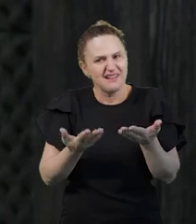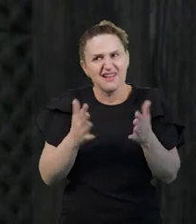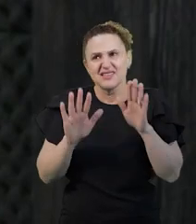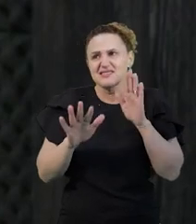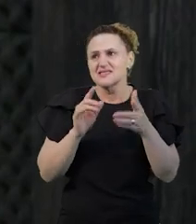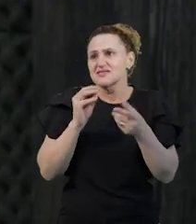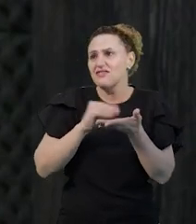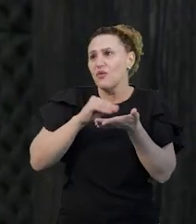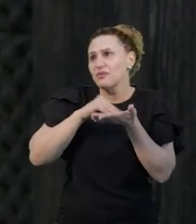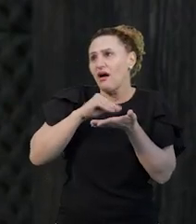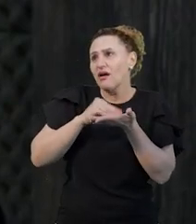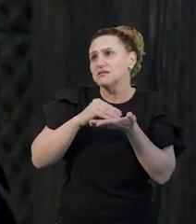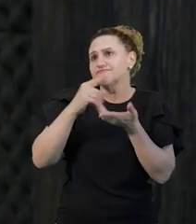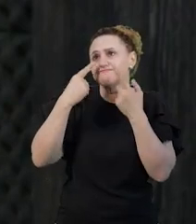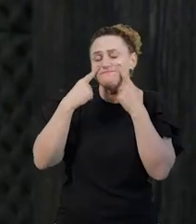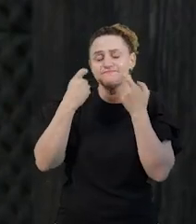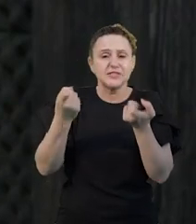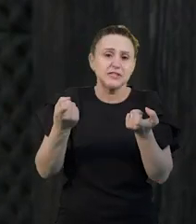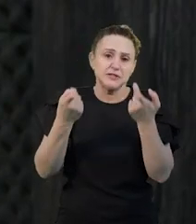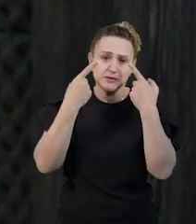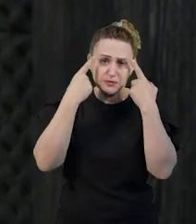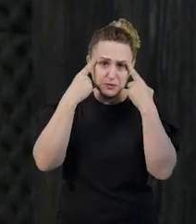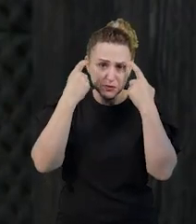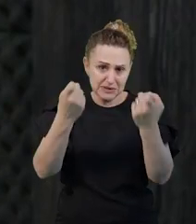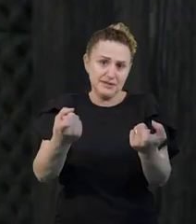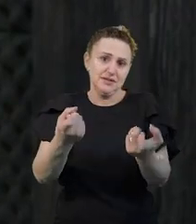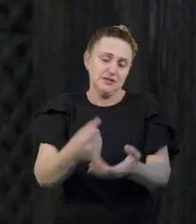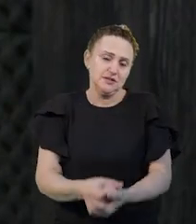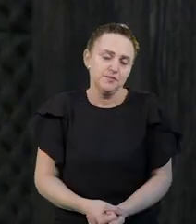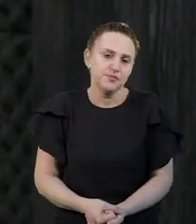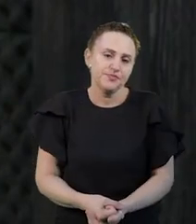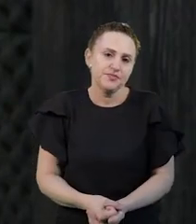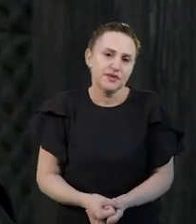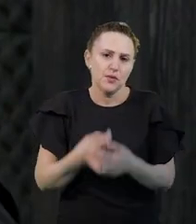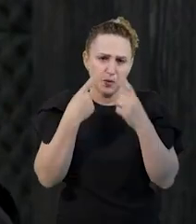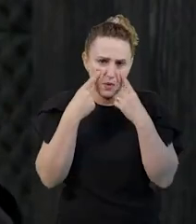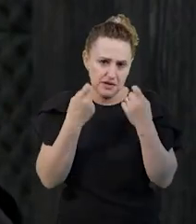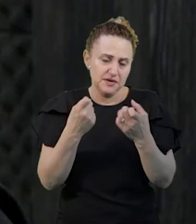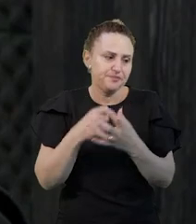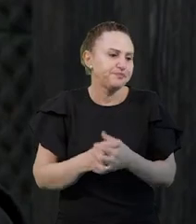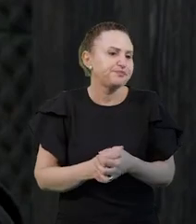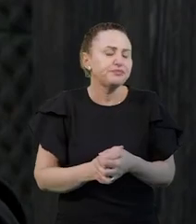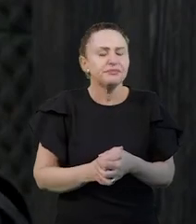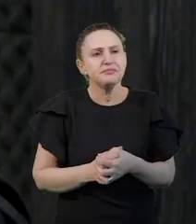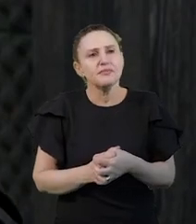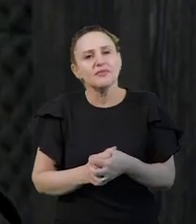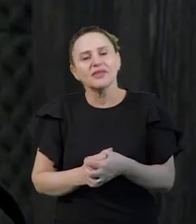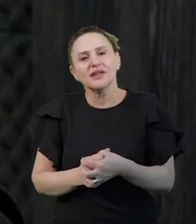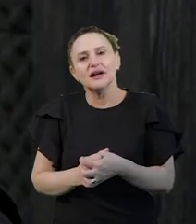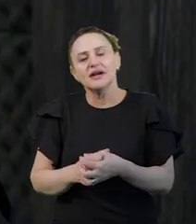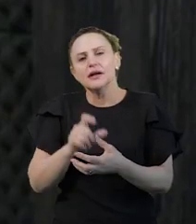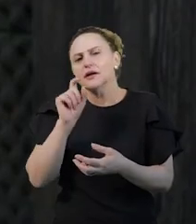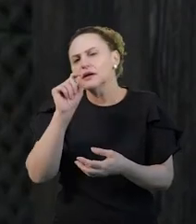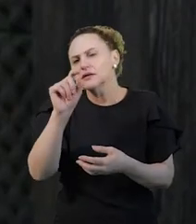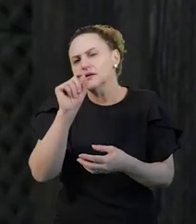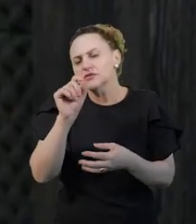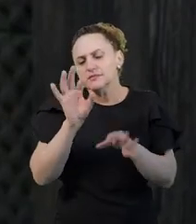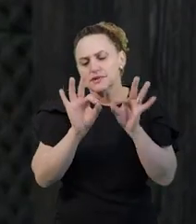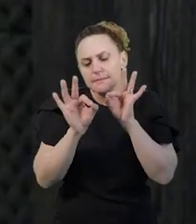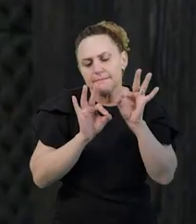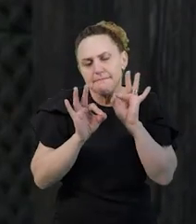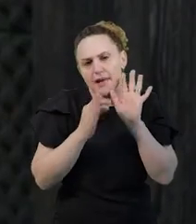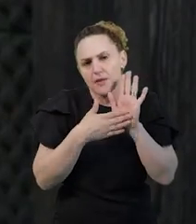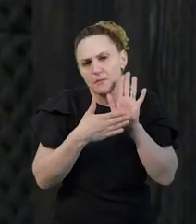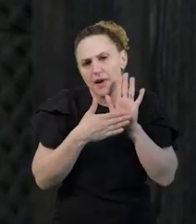isso, talvez aquilo. Então, enquanto por um lado, quando você prepara um plano de aula rígido, tudo, você